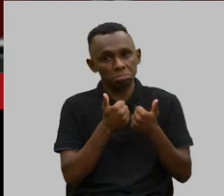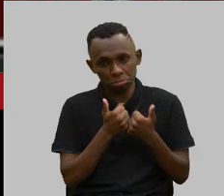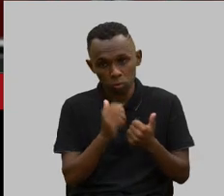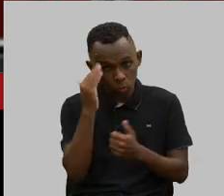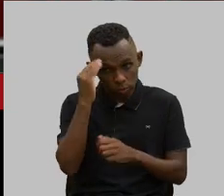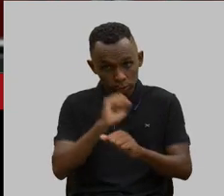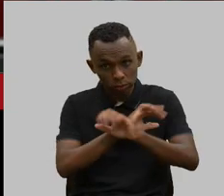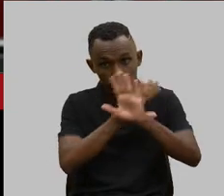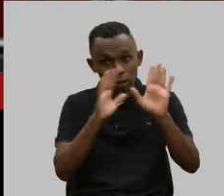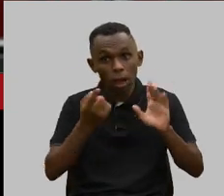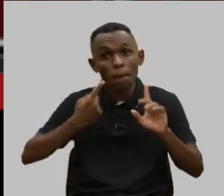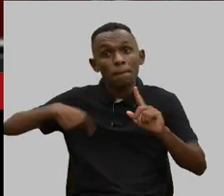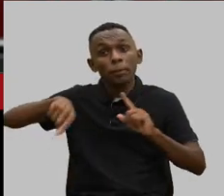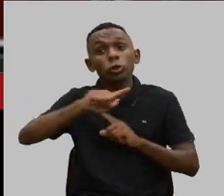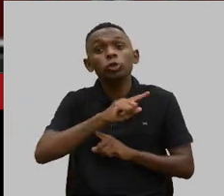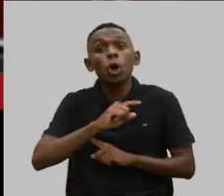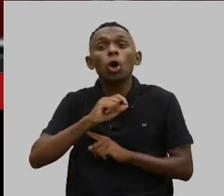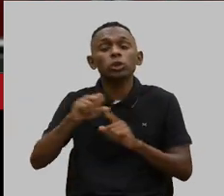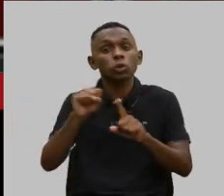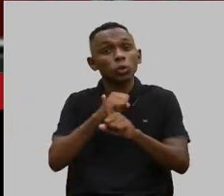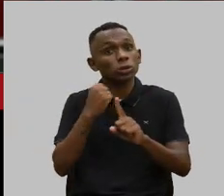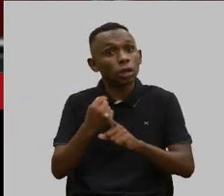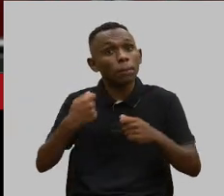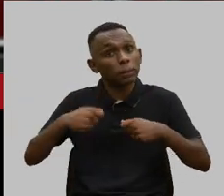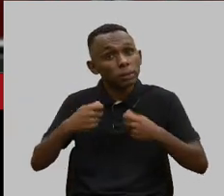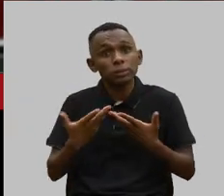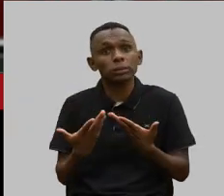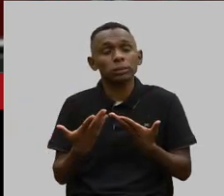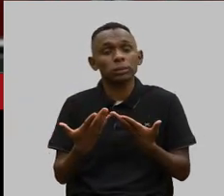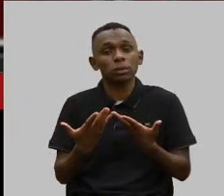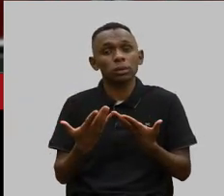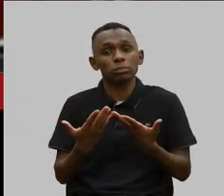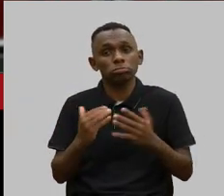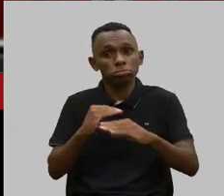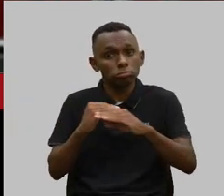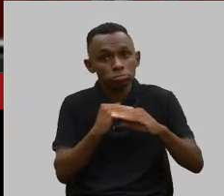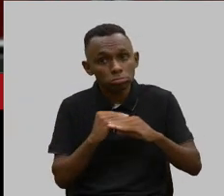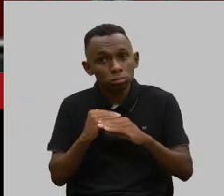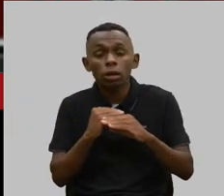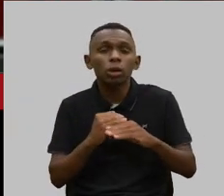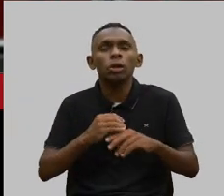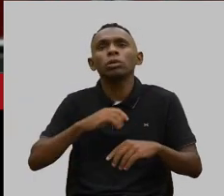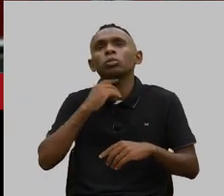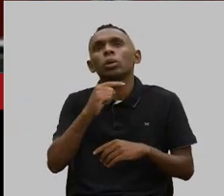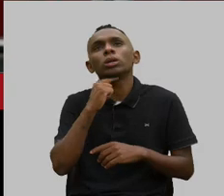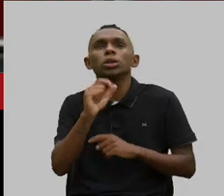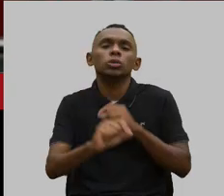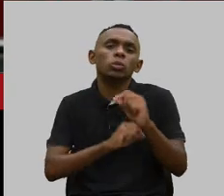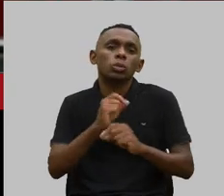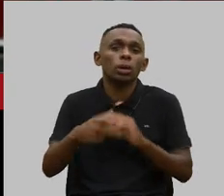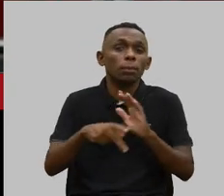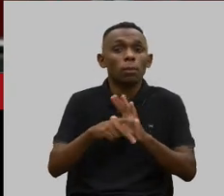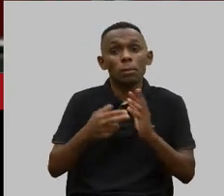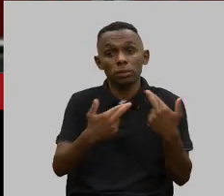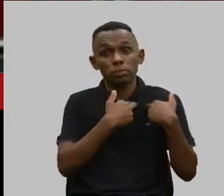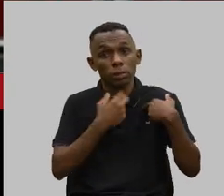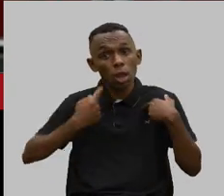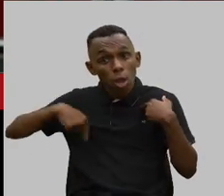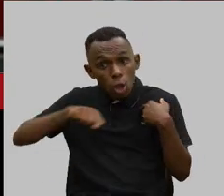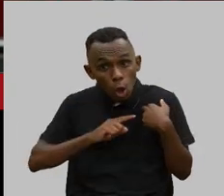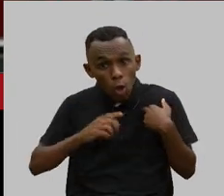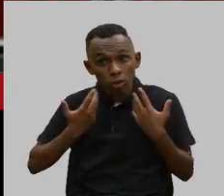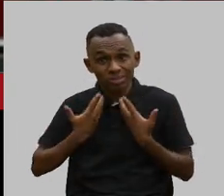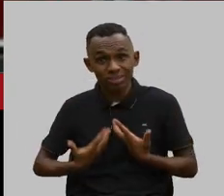Mas nós todos, como sociedade, vamos ter que dividir essa conta. Não adianta colocar nas costas da gente. Nós estamos